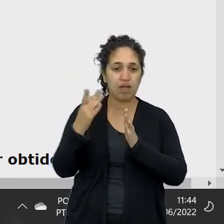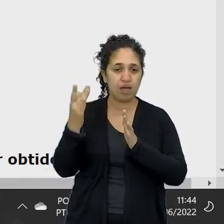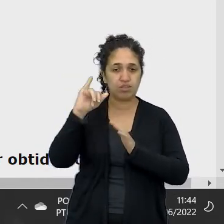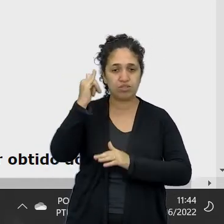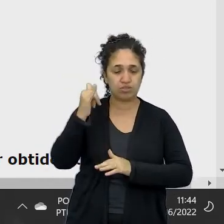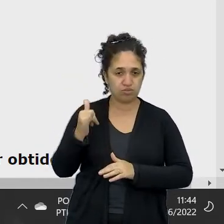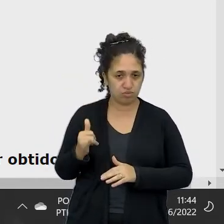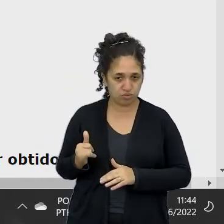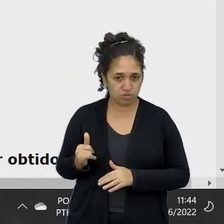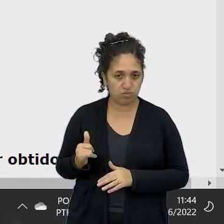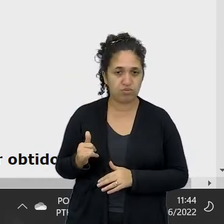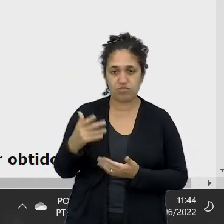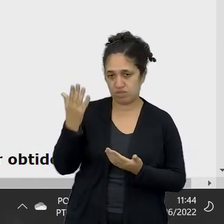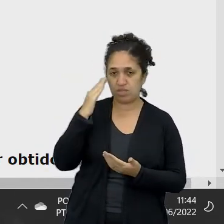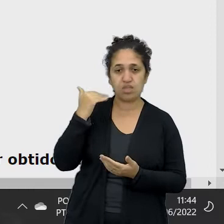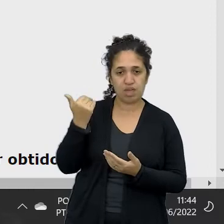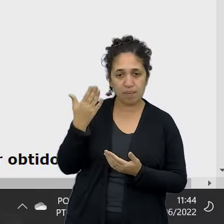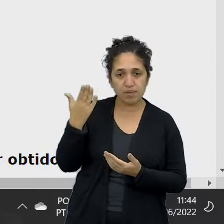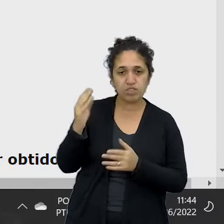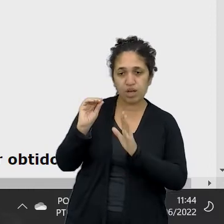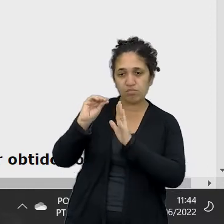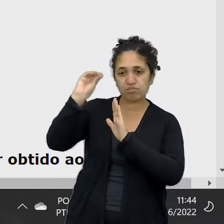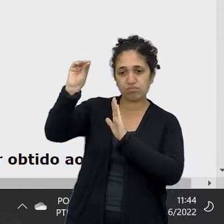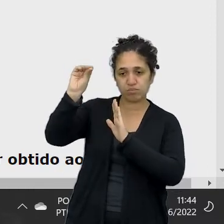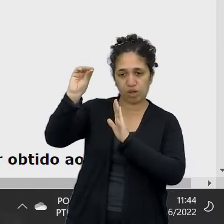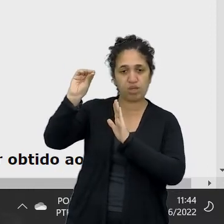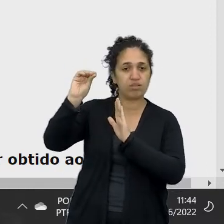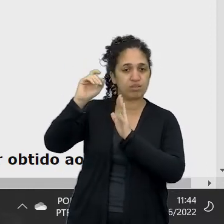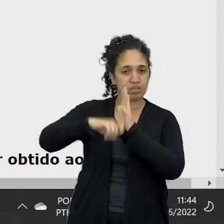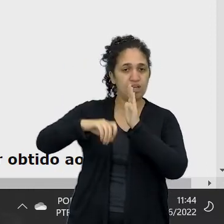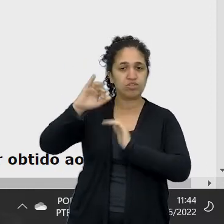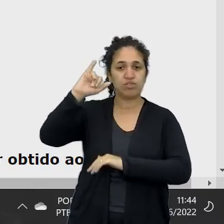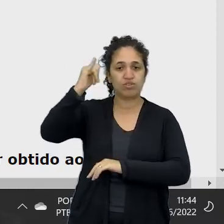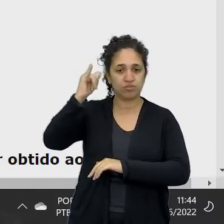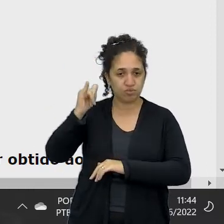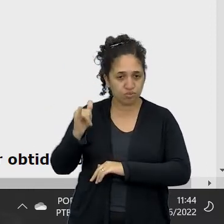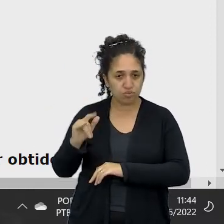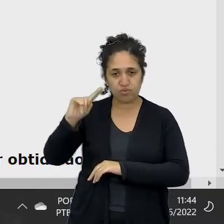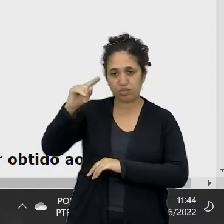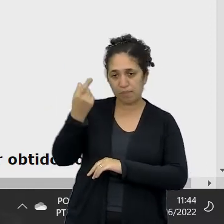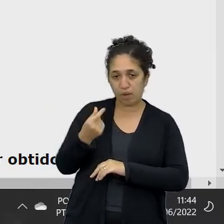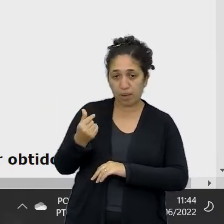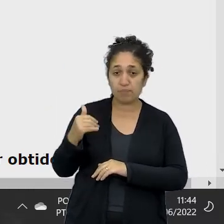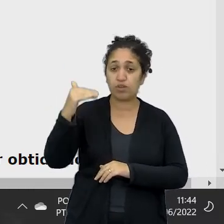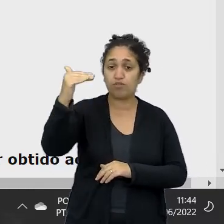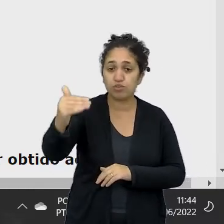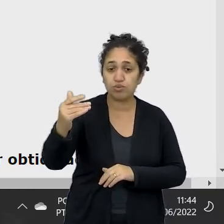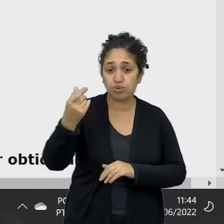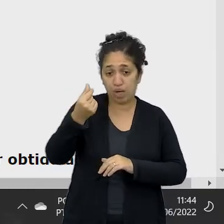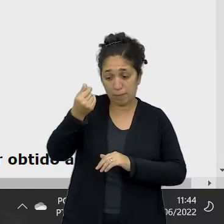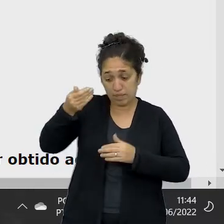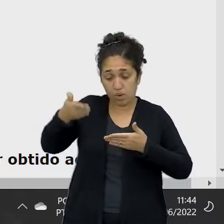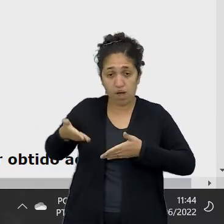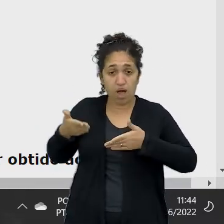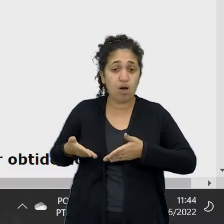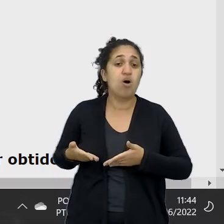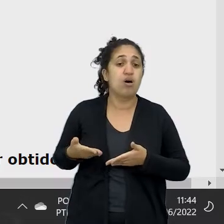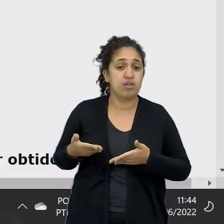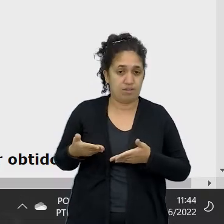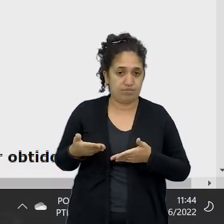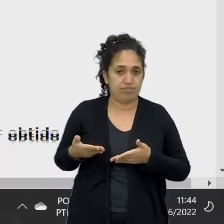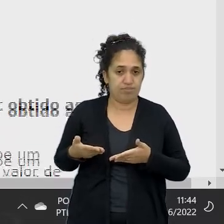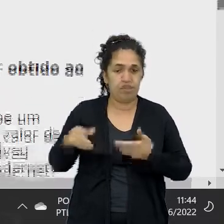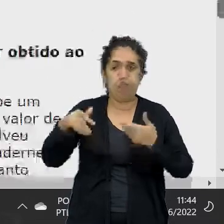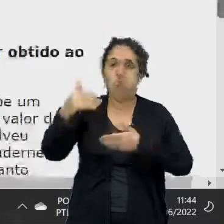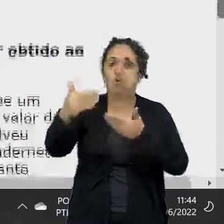Então, se você tem aí a taxa de juros, o capital futuro e o capital atual, quanto você quer ganhar,